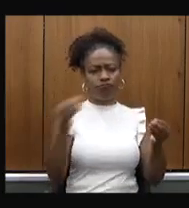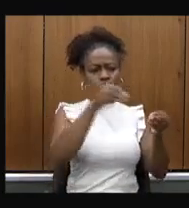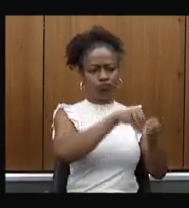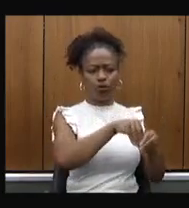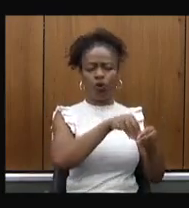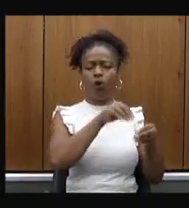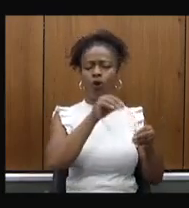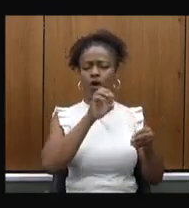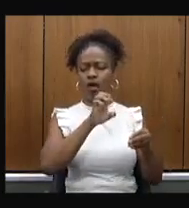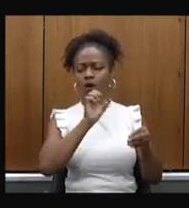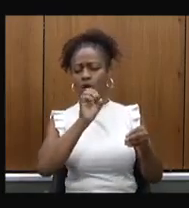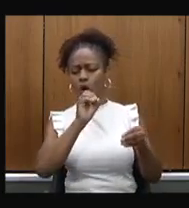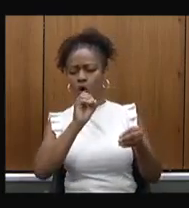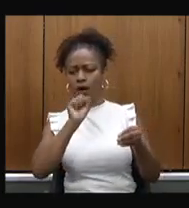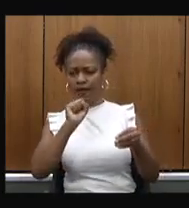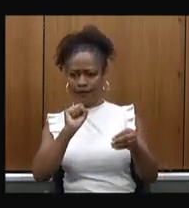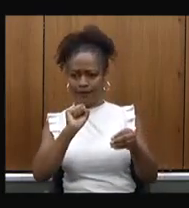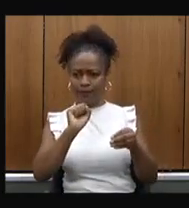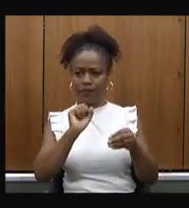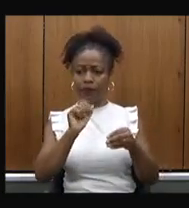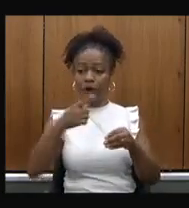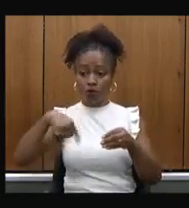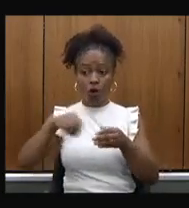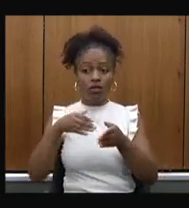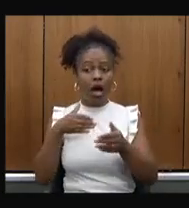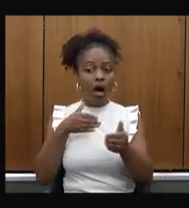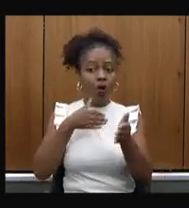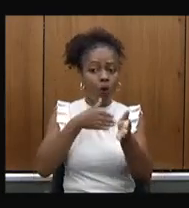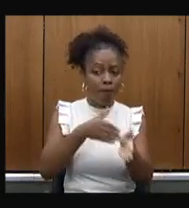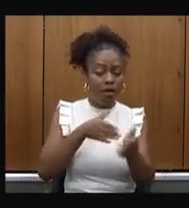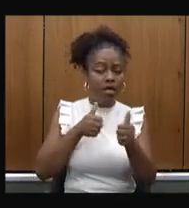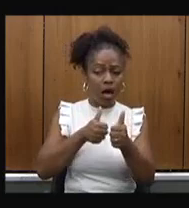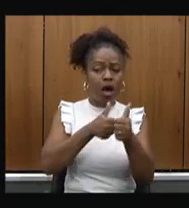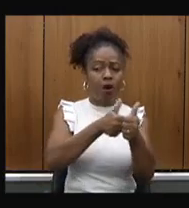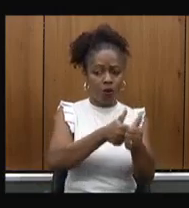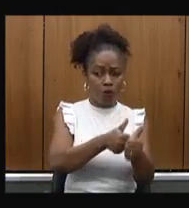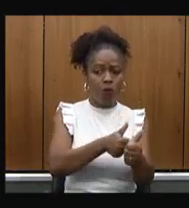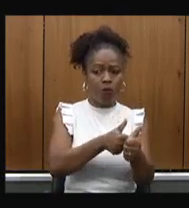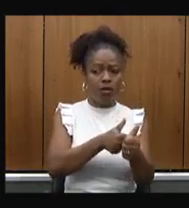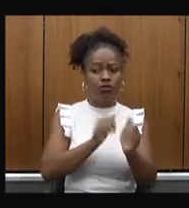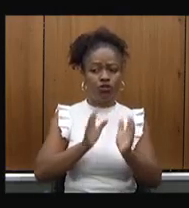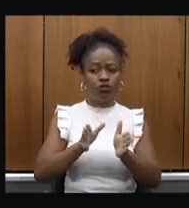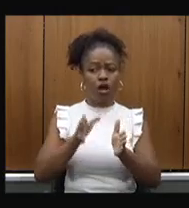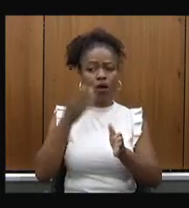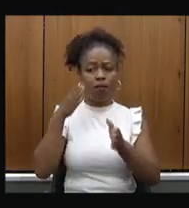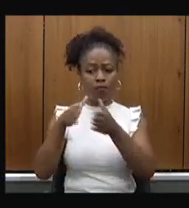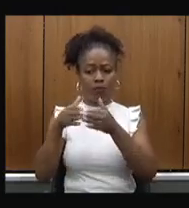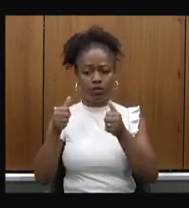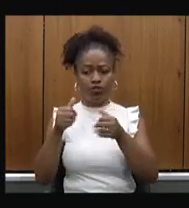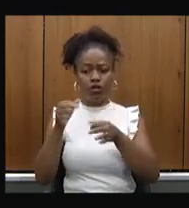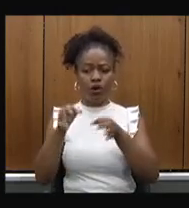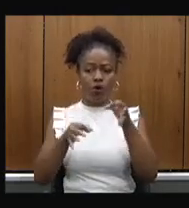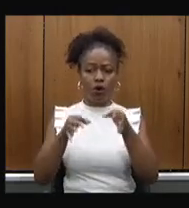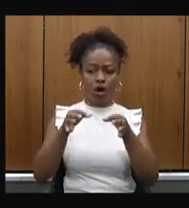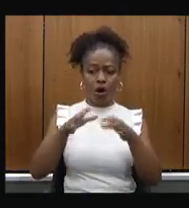A gente tem acompanhado e eu pedi uma audiência pública e até aproveito e peço aqui ao colega João Vito para a gente